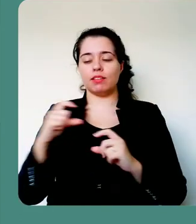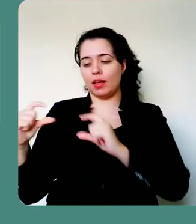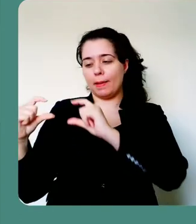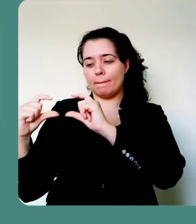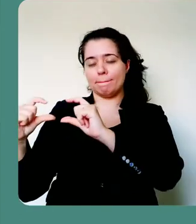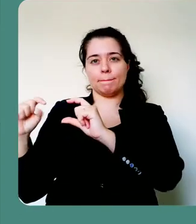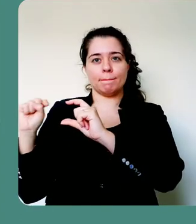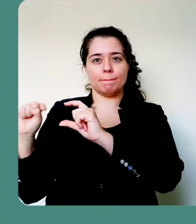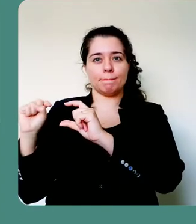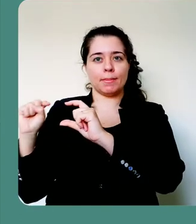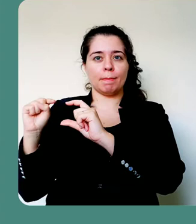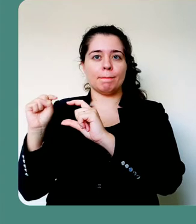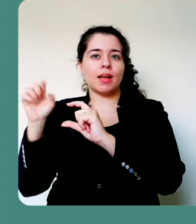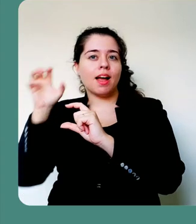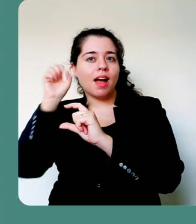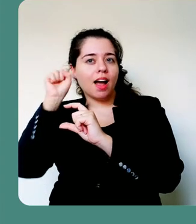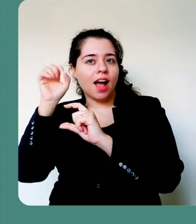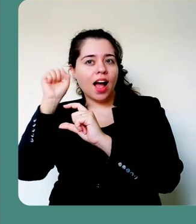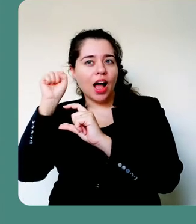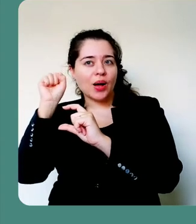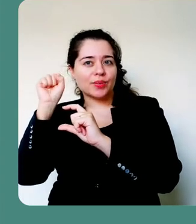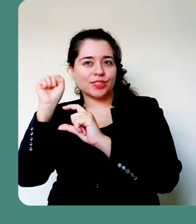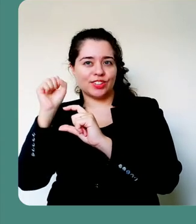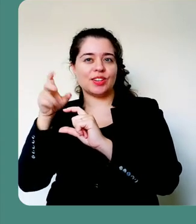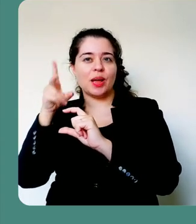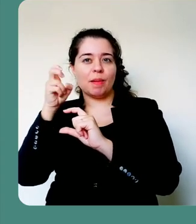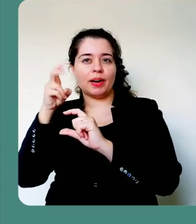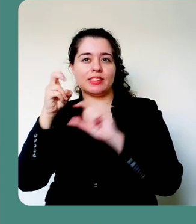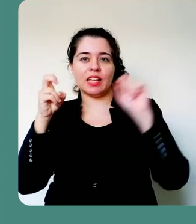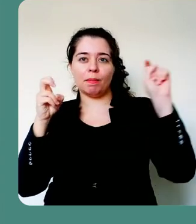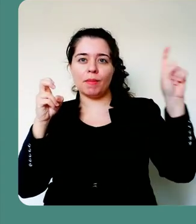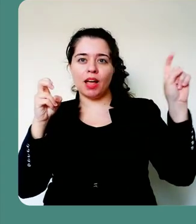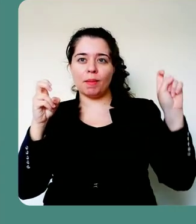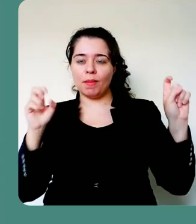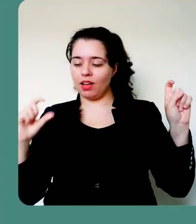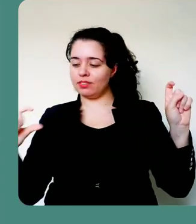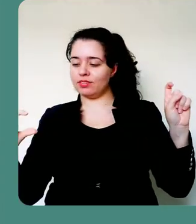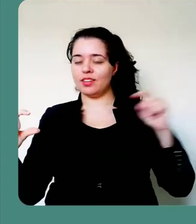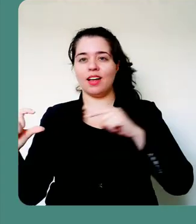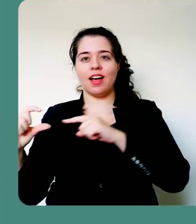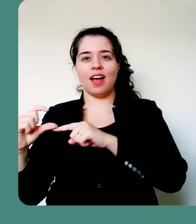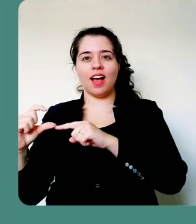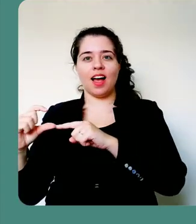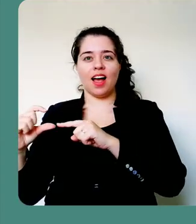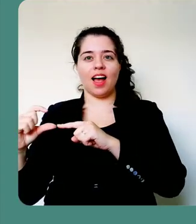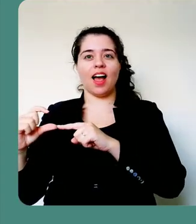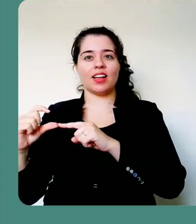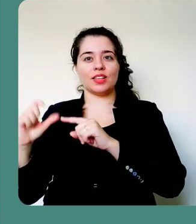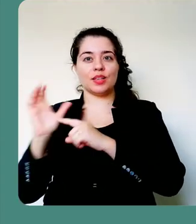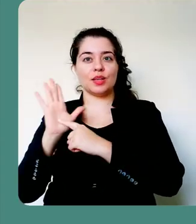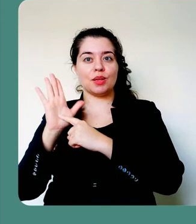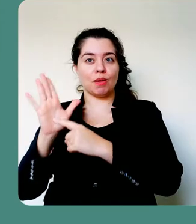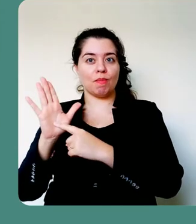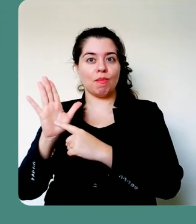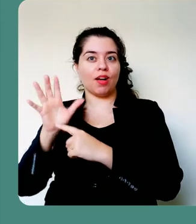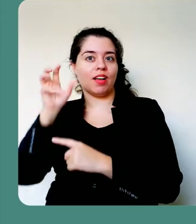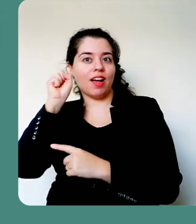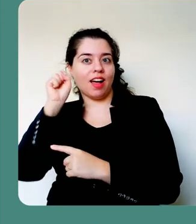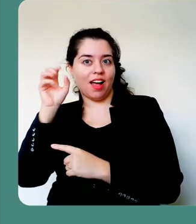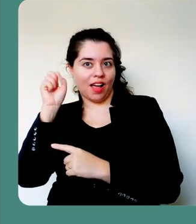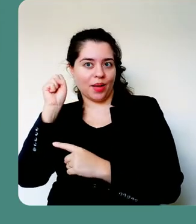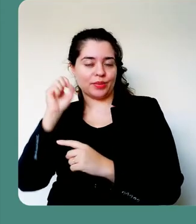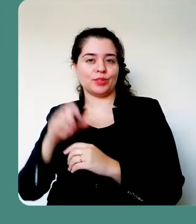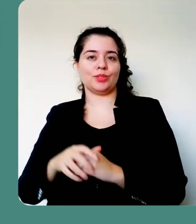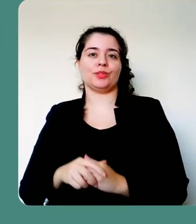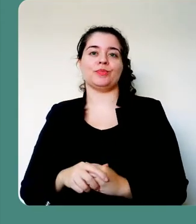aparecer aqui. Em cada slide que eu tive uma narrativa, aparece então aqui um ícone, uma ferramenta de áudio,